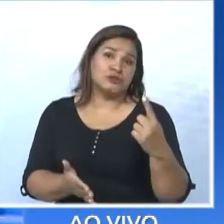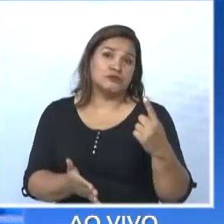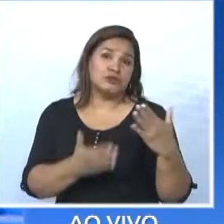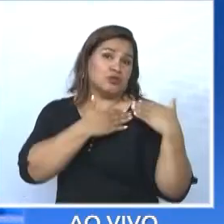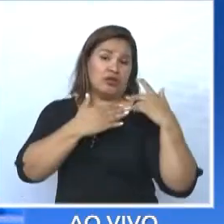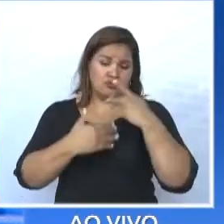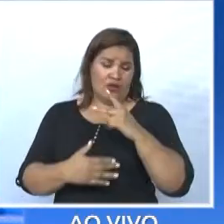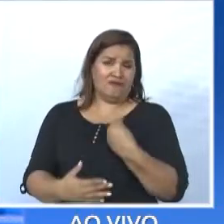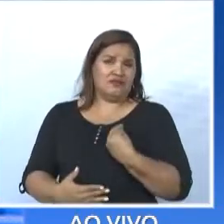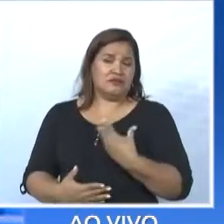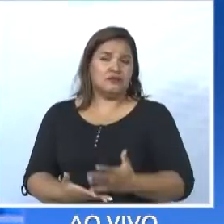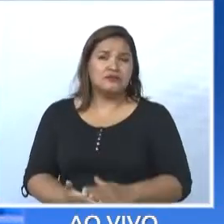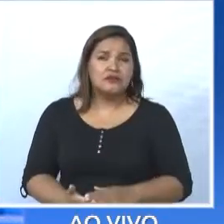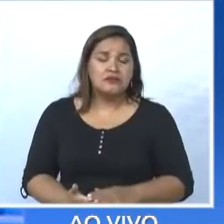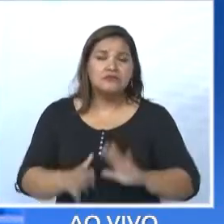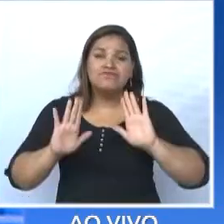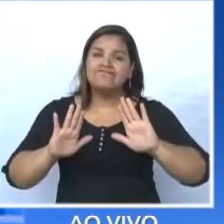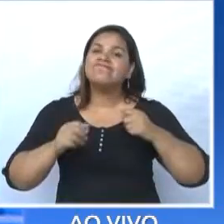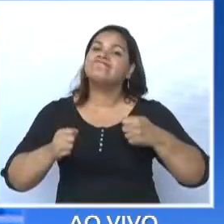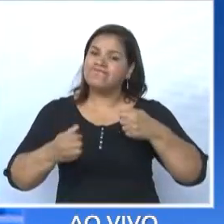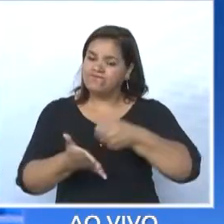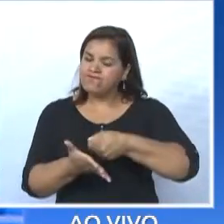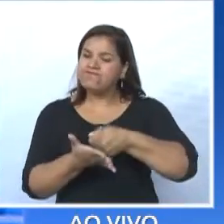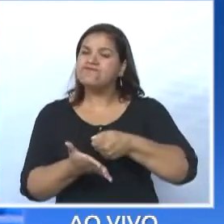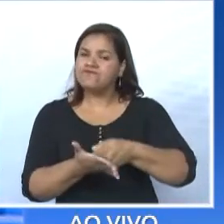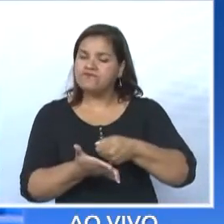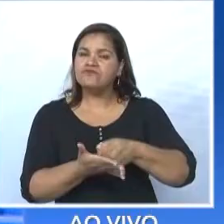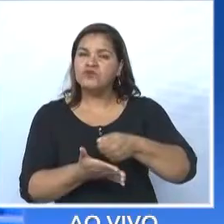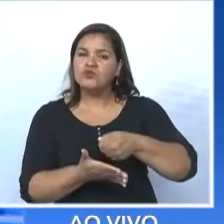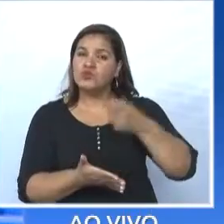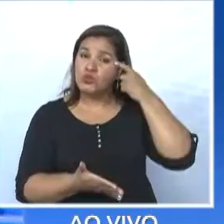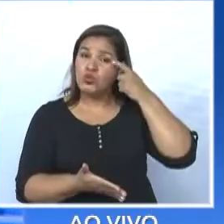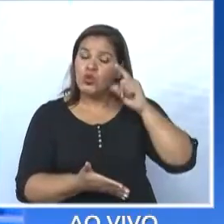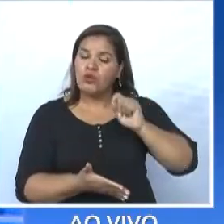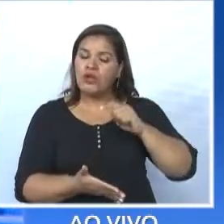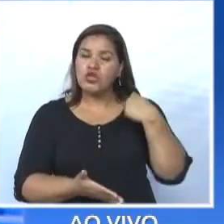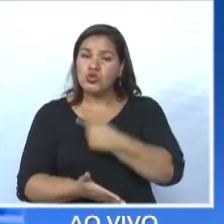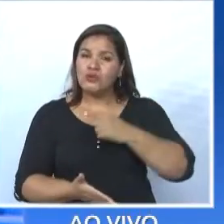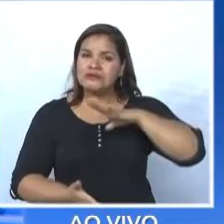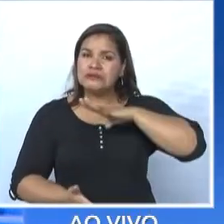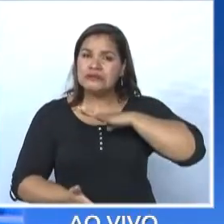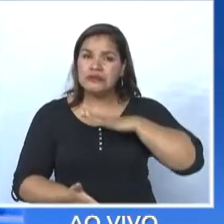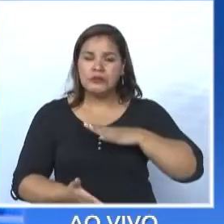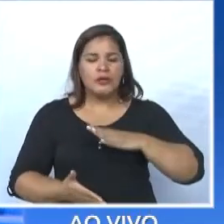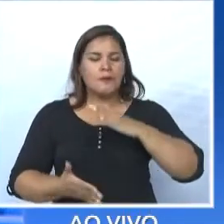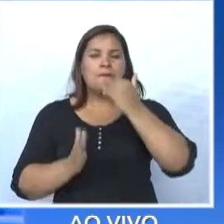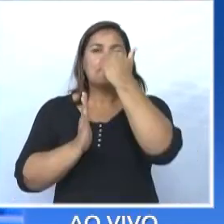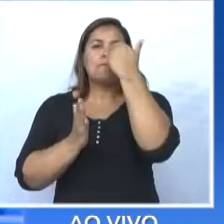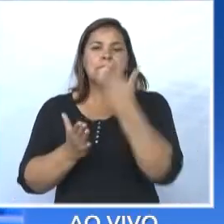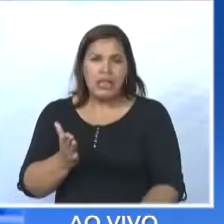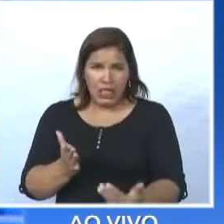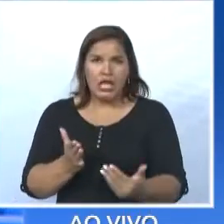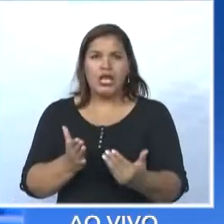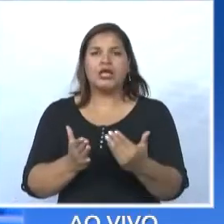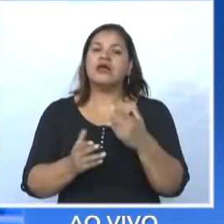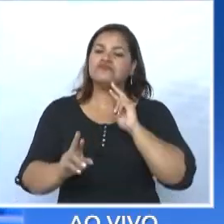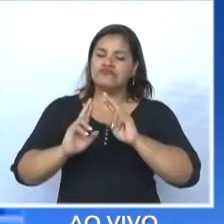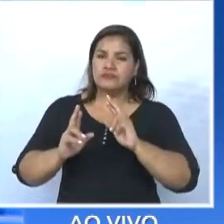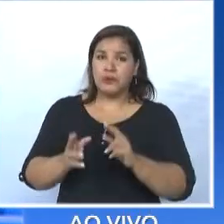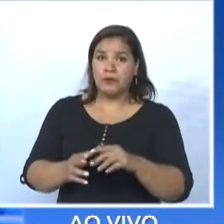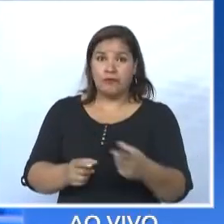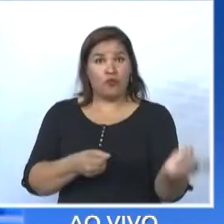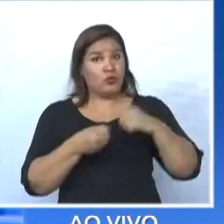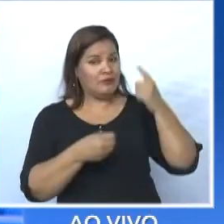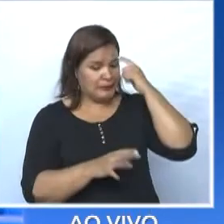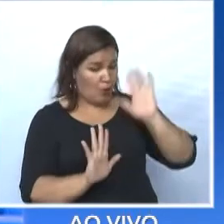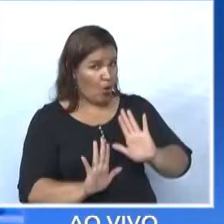Agora, nós precisamos exigir dele fazer com que a nossa cidade não perca em relação a isso. Voltando no PSDB. Eu